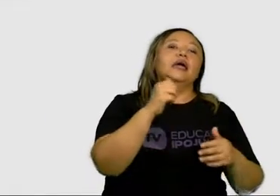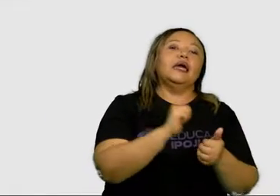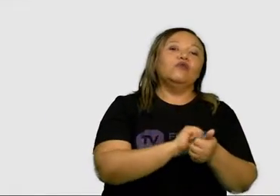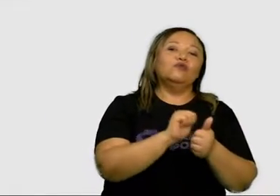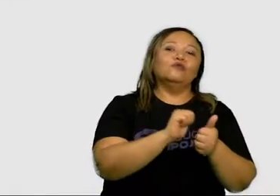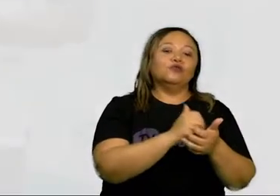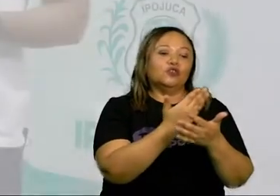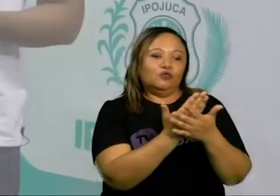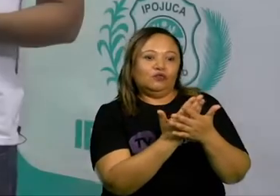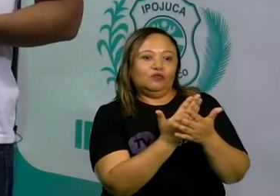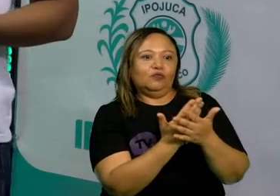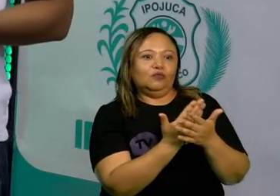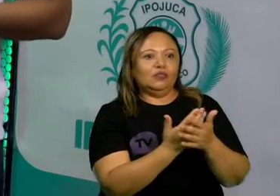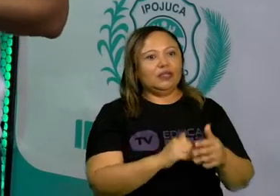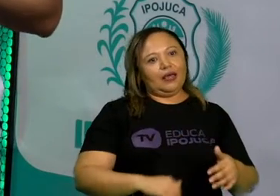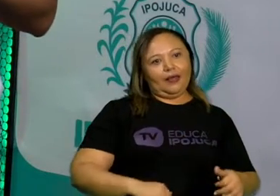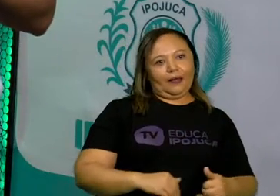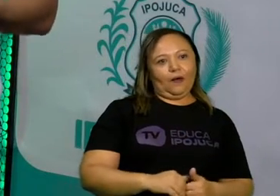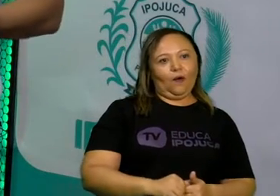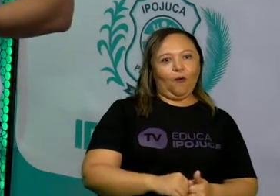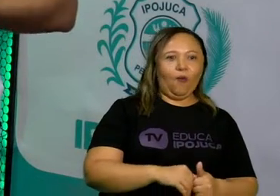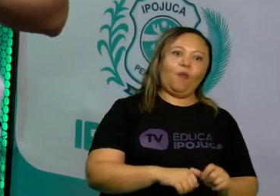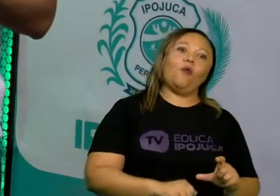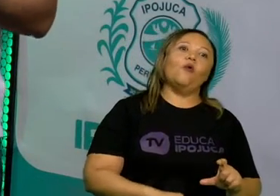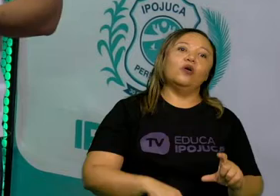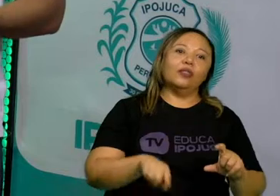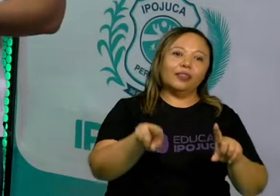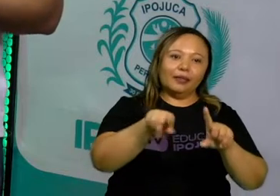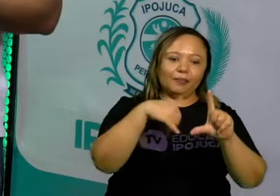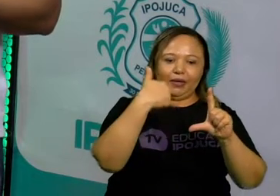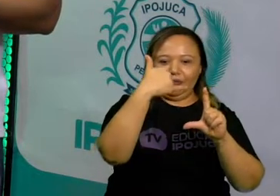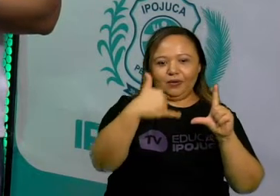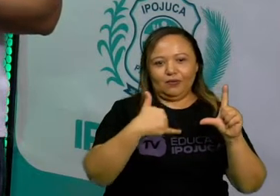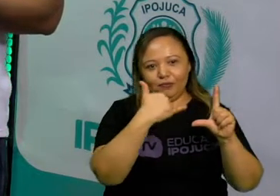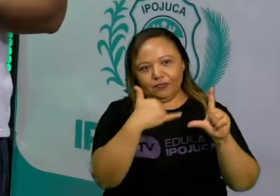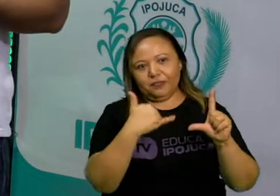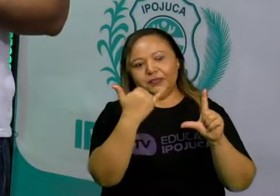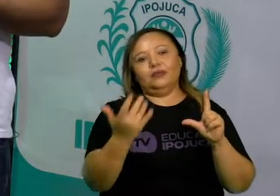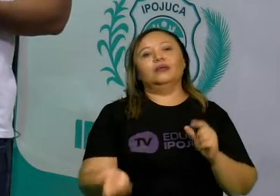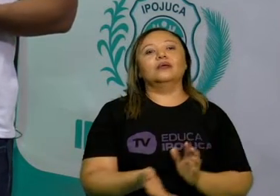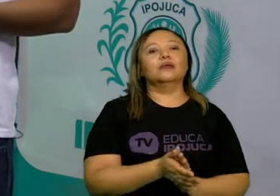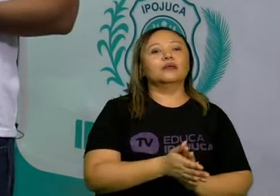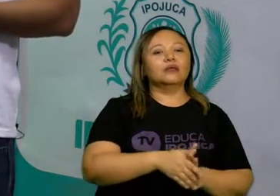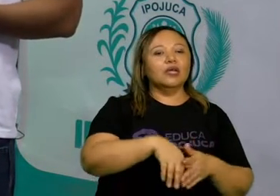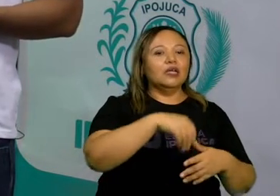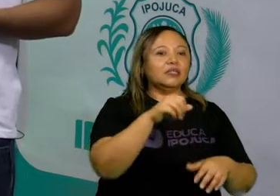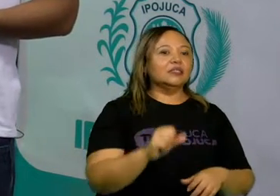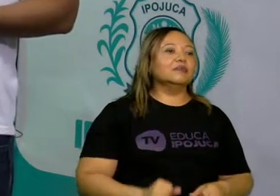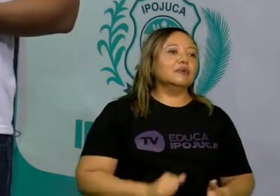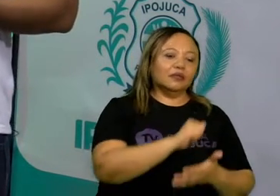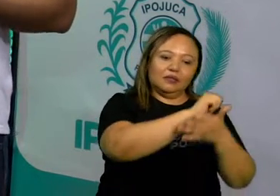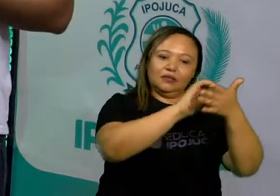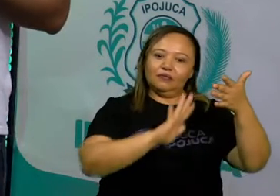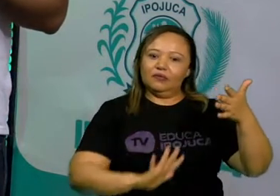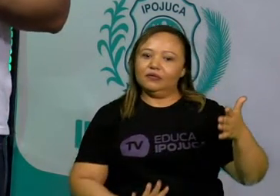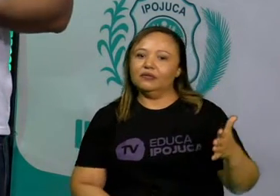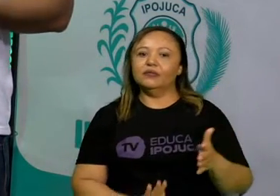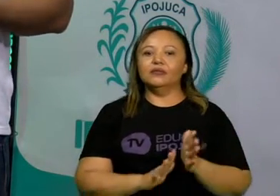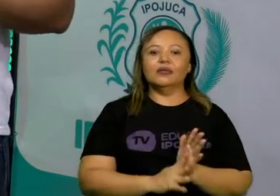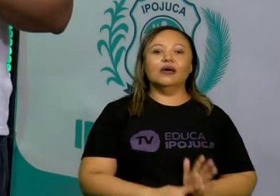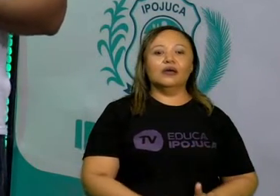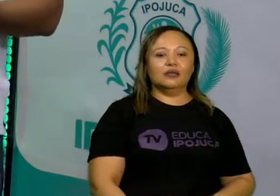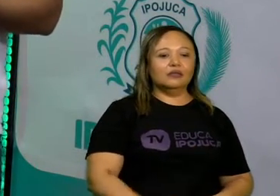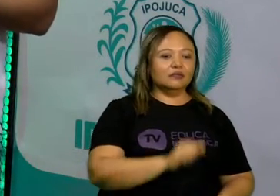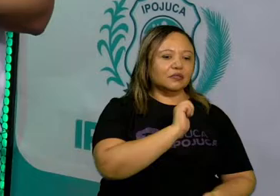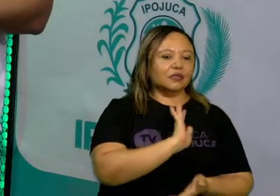com uma base lúdica que vai trazer atividades, principalmente voltadas para o aluno, mostrando, assim,